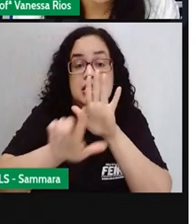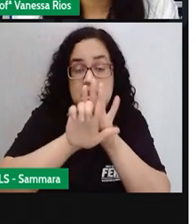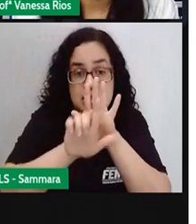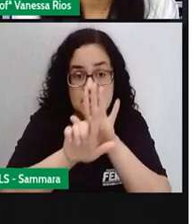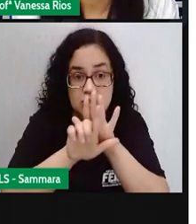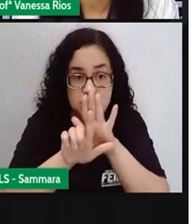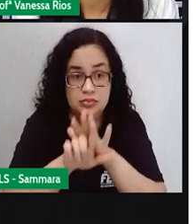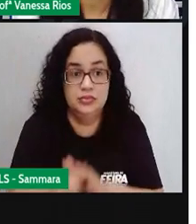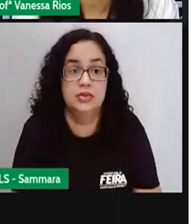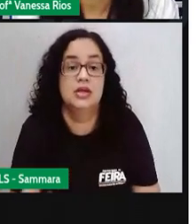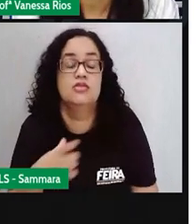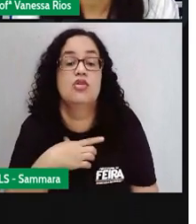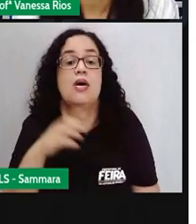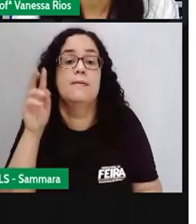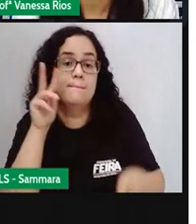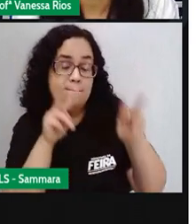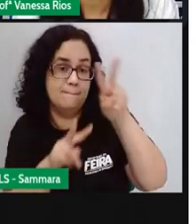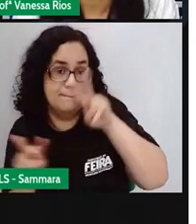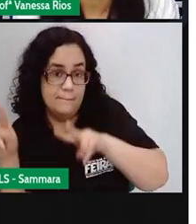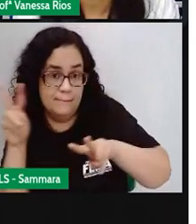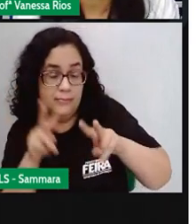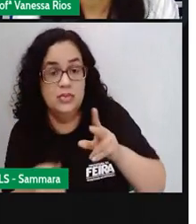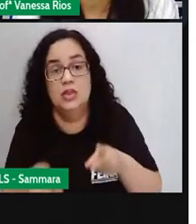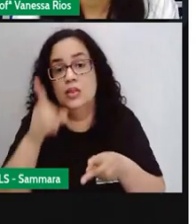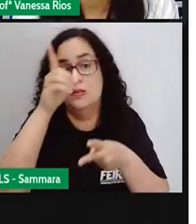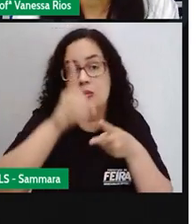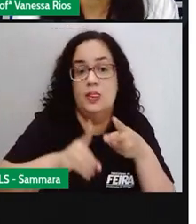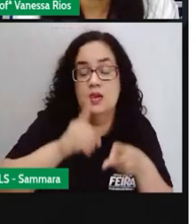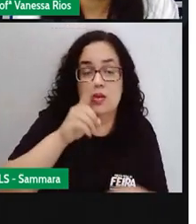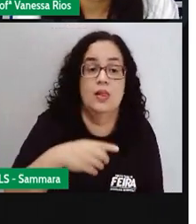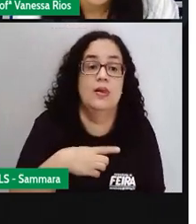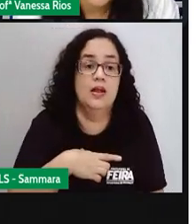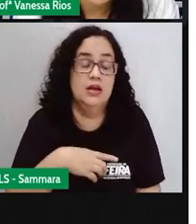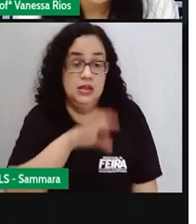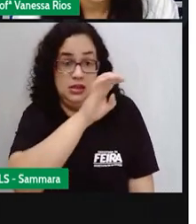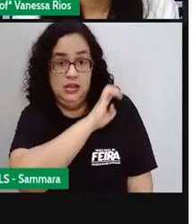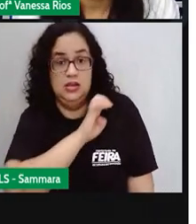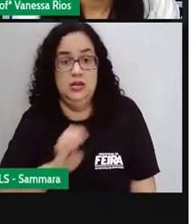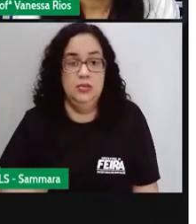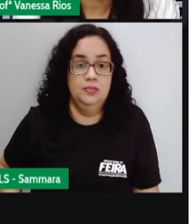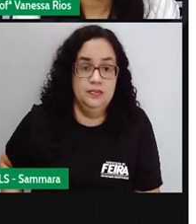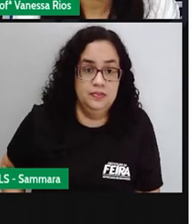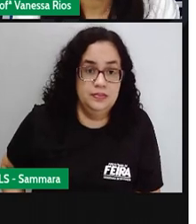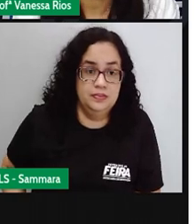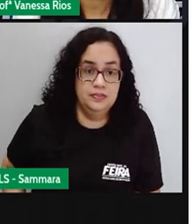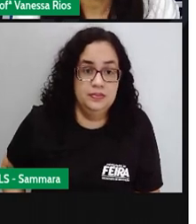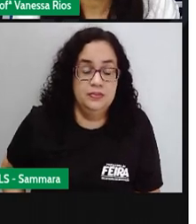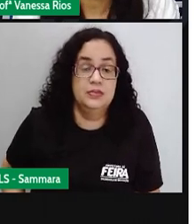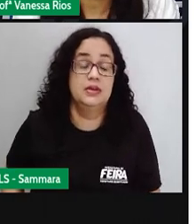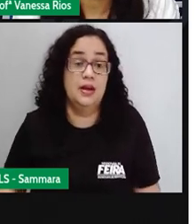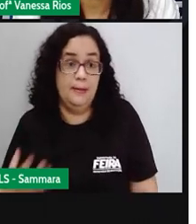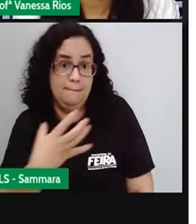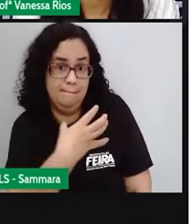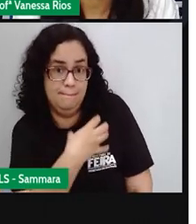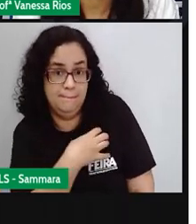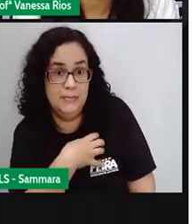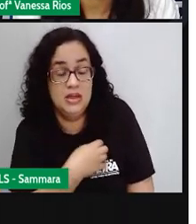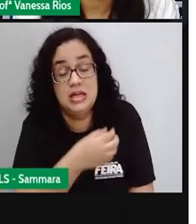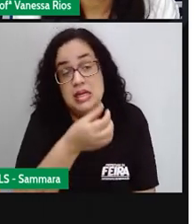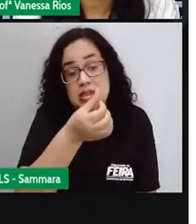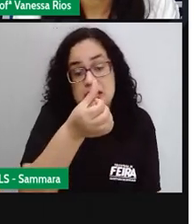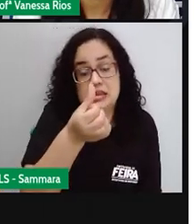legislativo, a gente observa aí os deputados estaduais. E no caso aí da Bahia, são